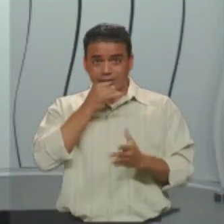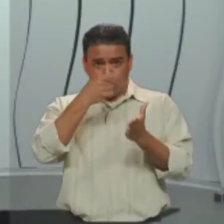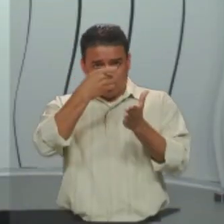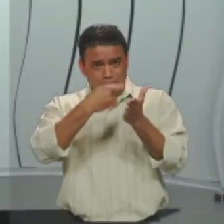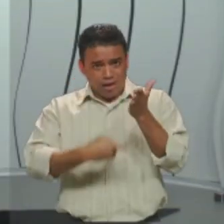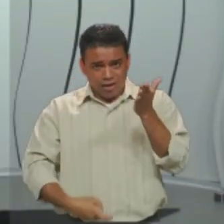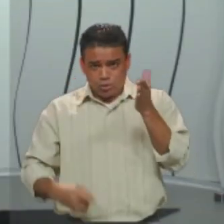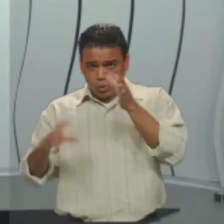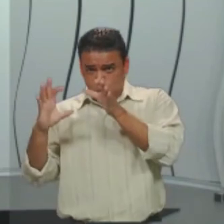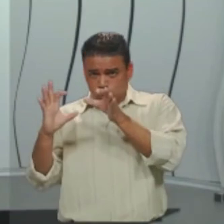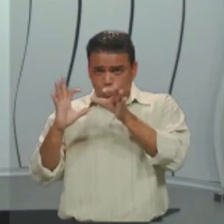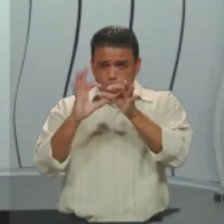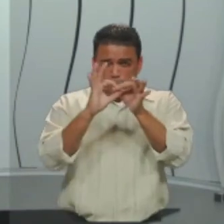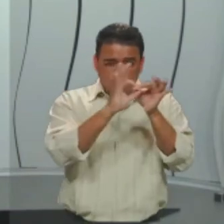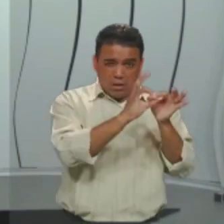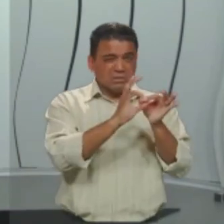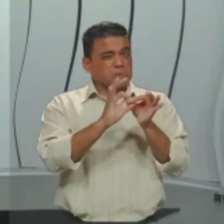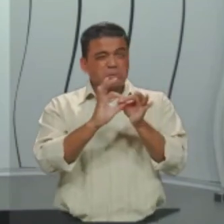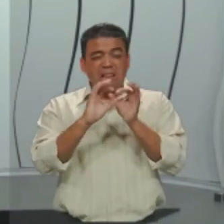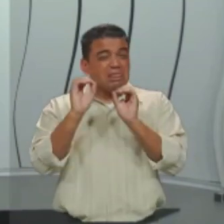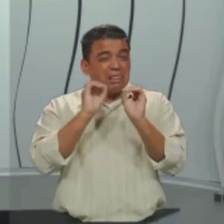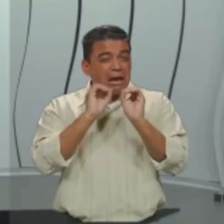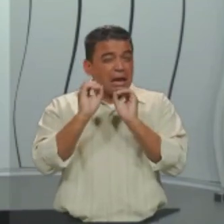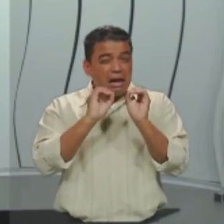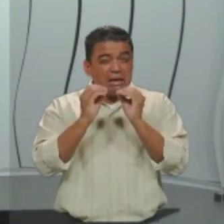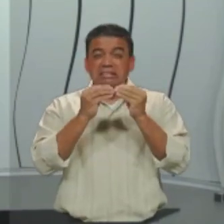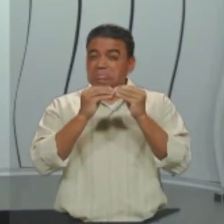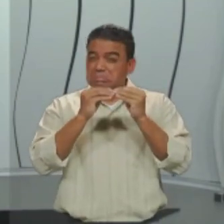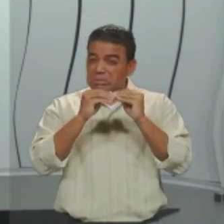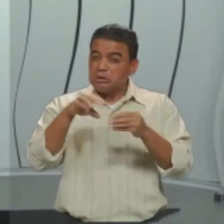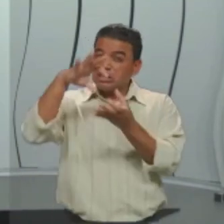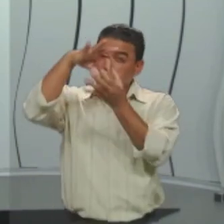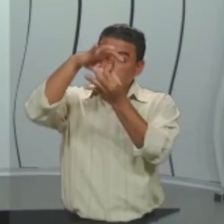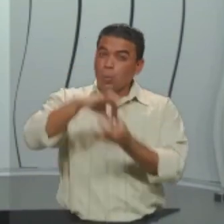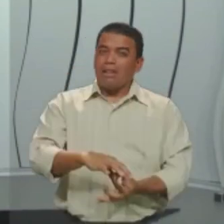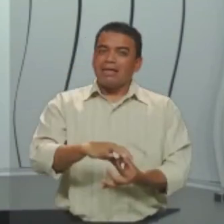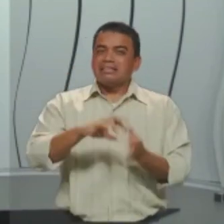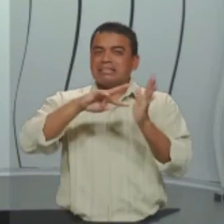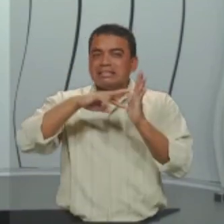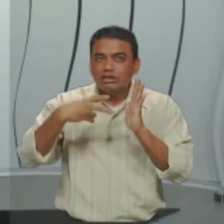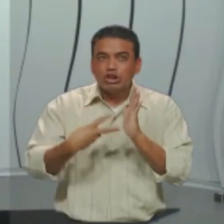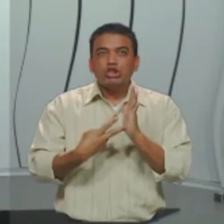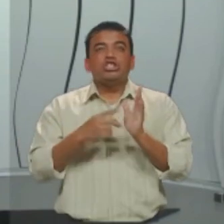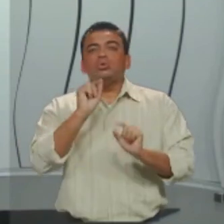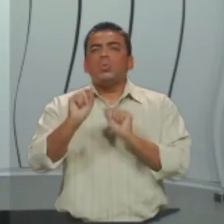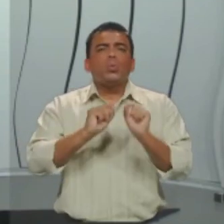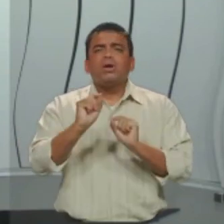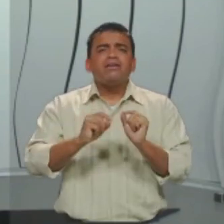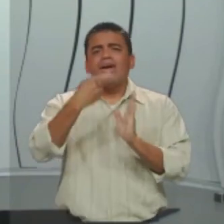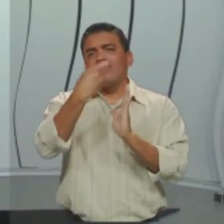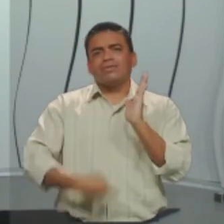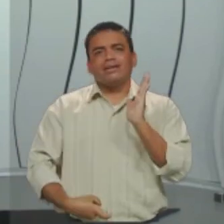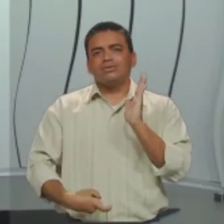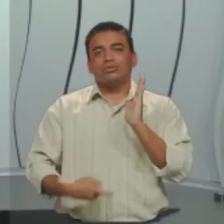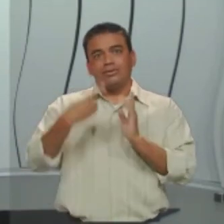for coeso, ele vai prejudicar também a coerência, o sentido, significado do seu texto. Por